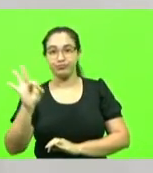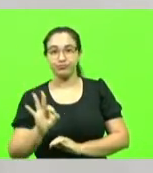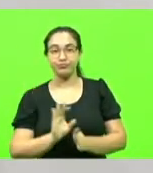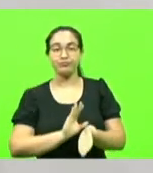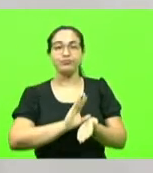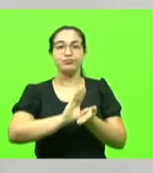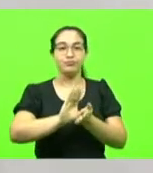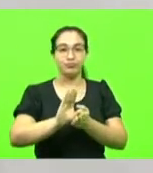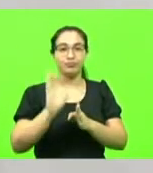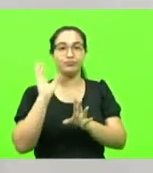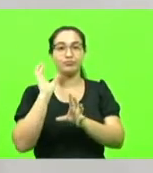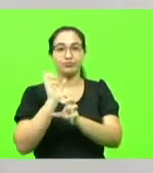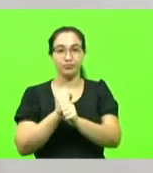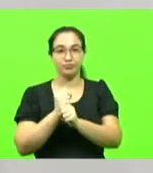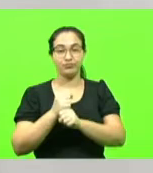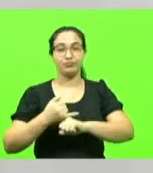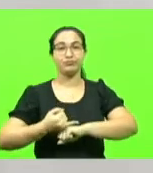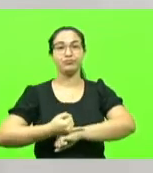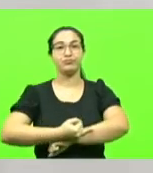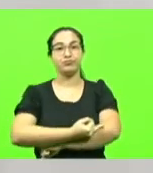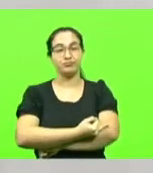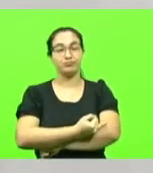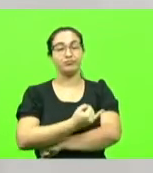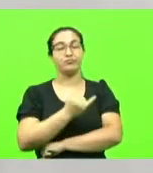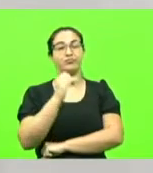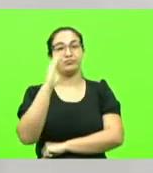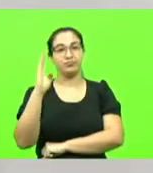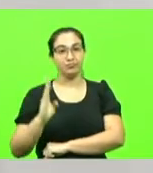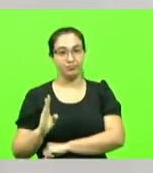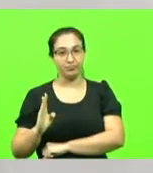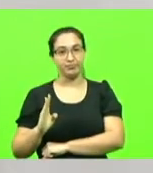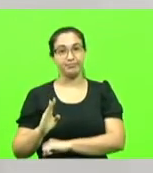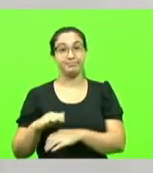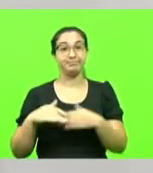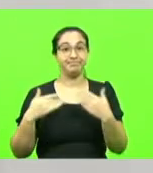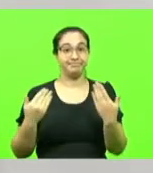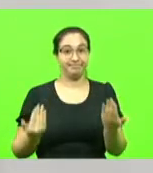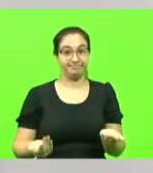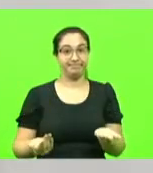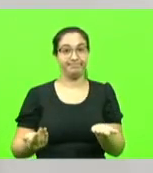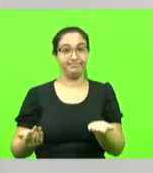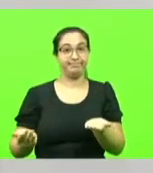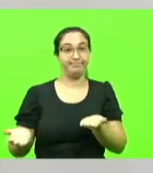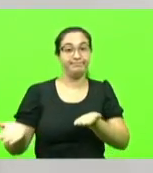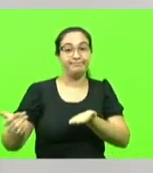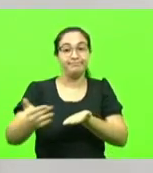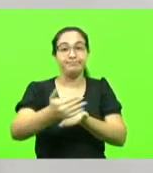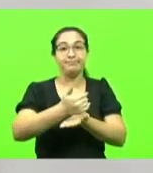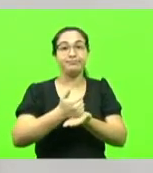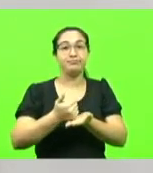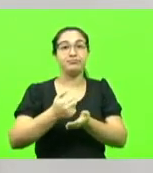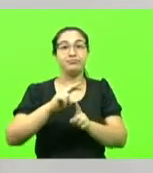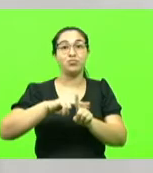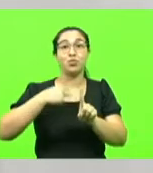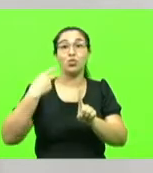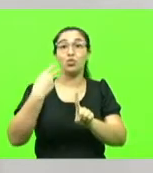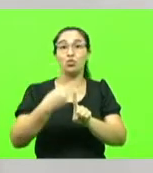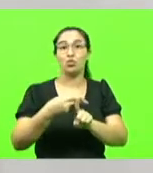total de infraestrutura do Brasil. Ou seja, arrecadamos quase o dobro do que proporcionalmente